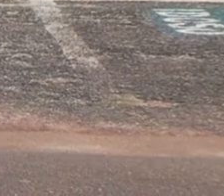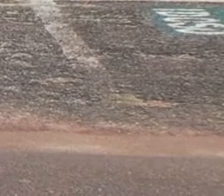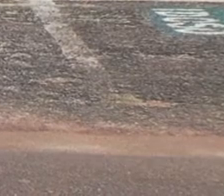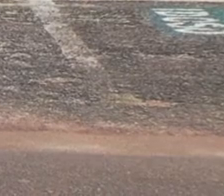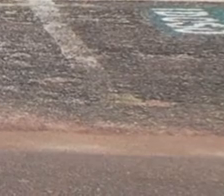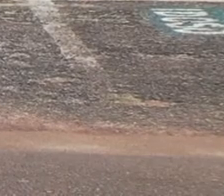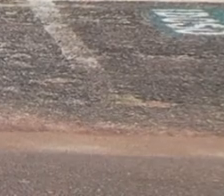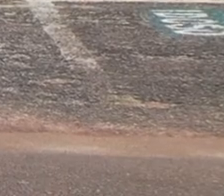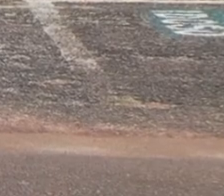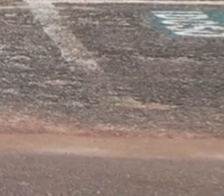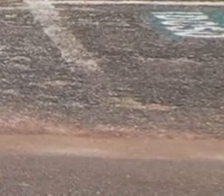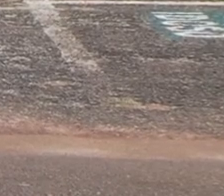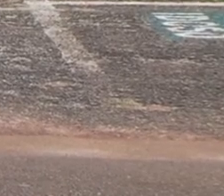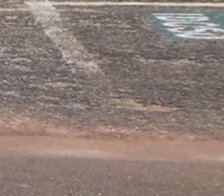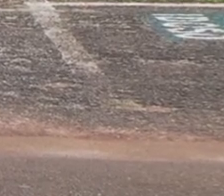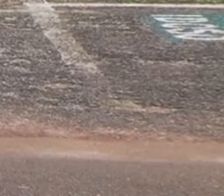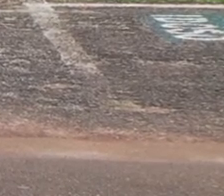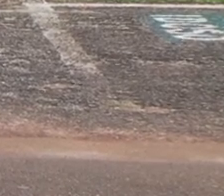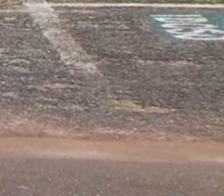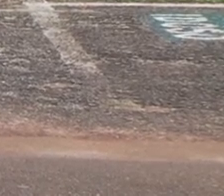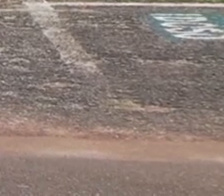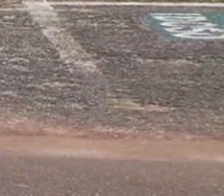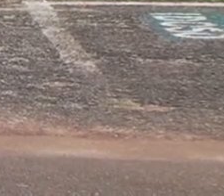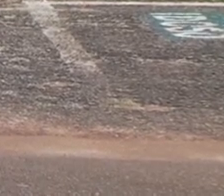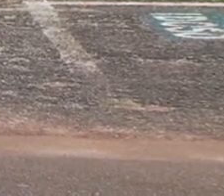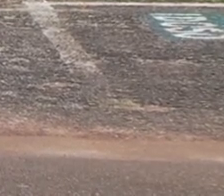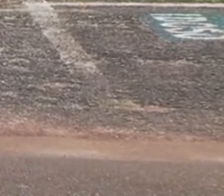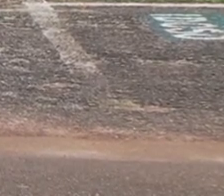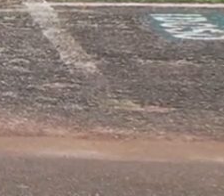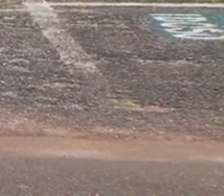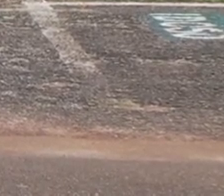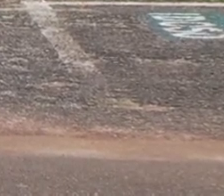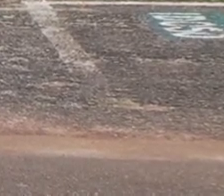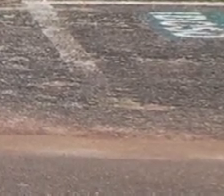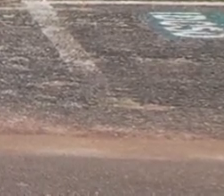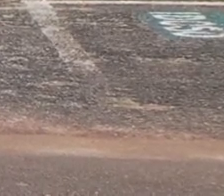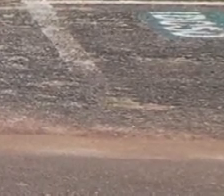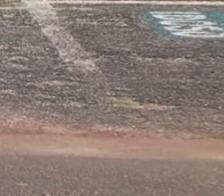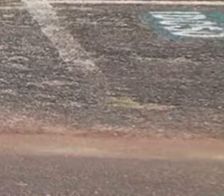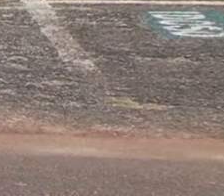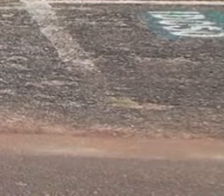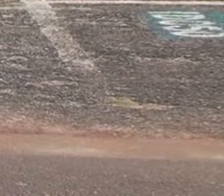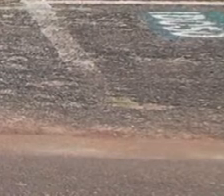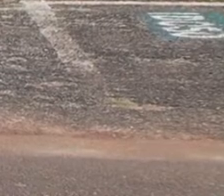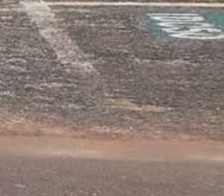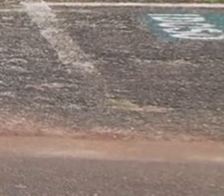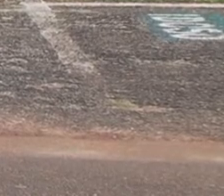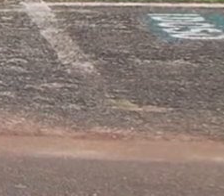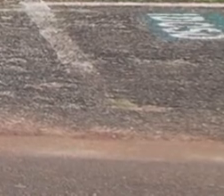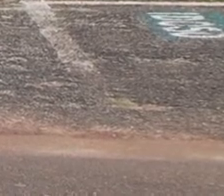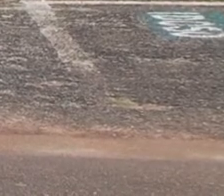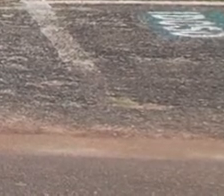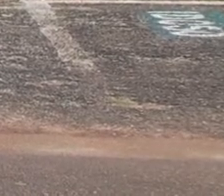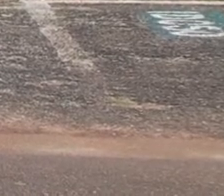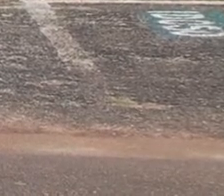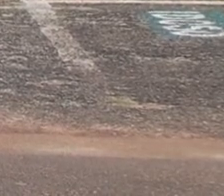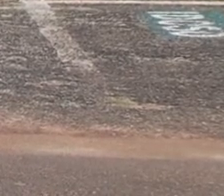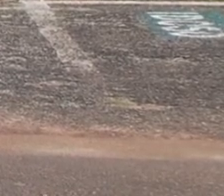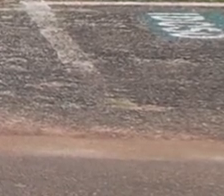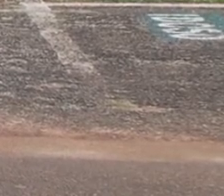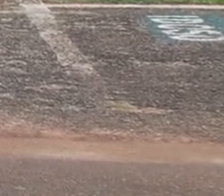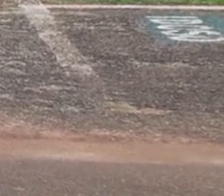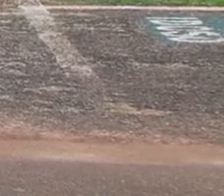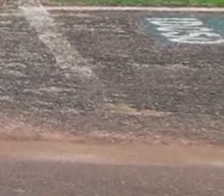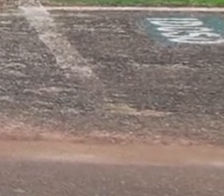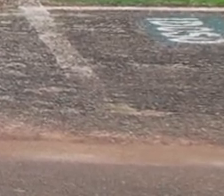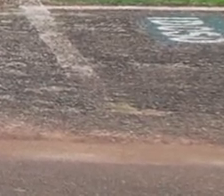O gabinete de enfrentamento contra o coronavírus expande as ações já criadas pelo comitê. Segundo o governador do estado de